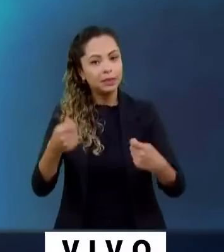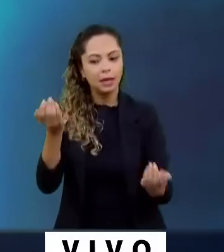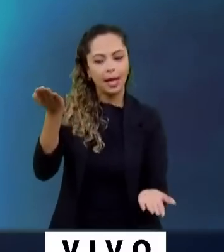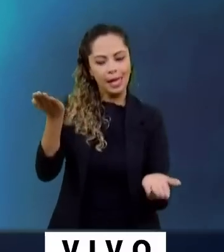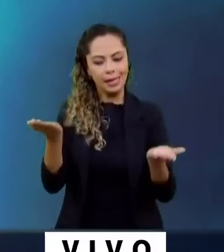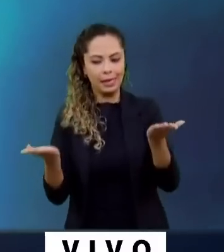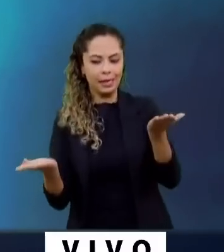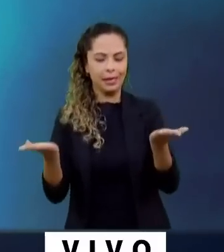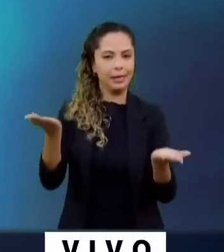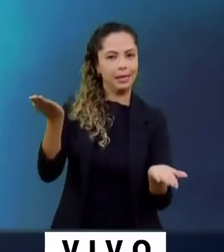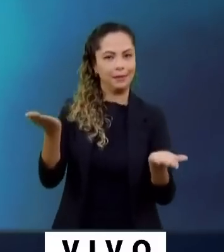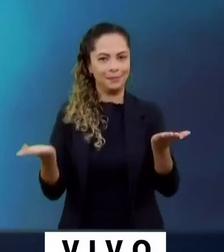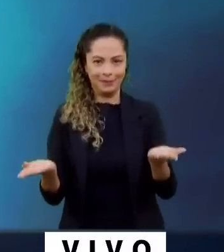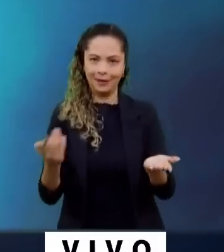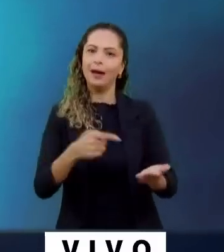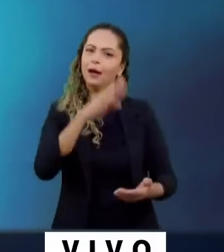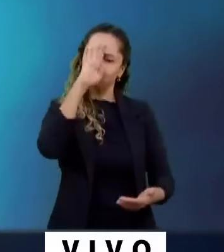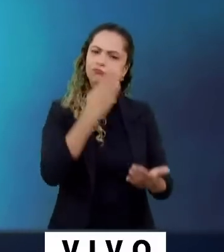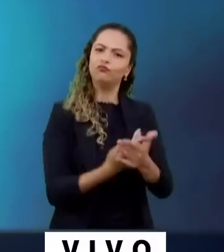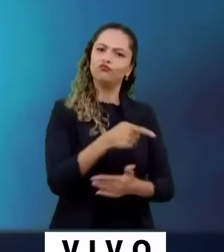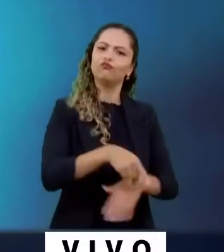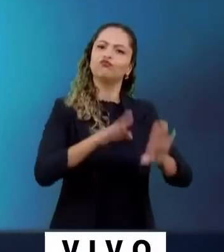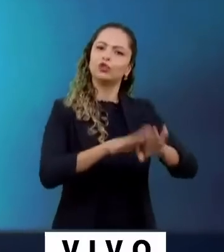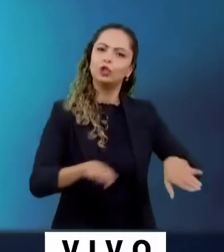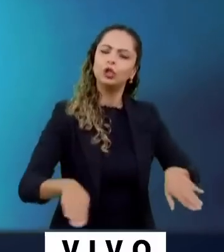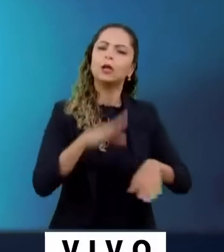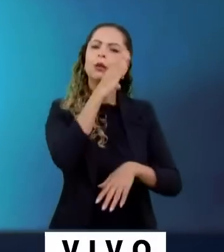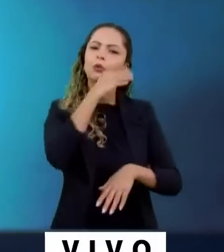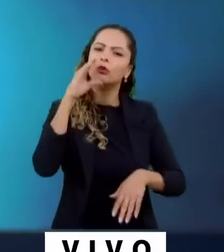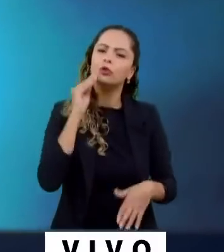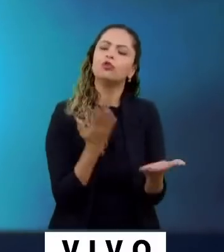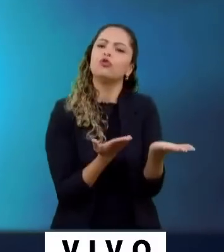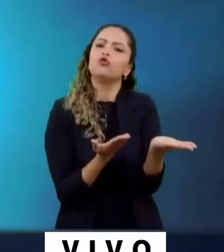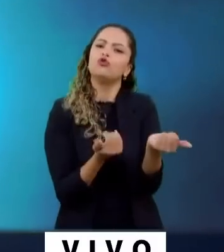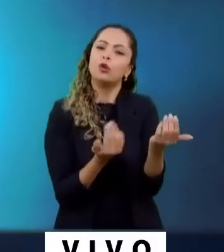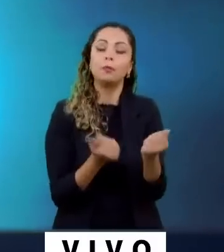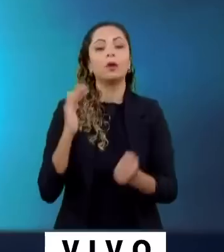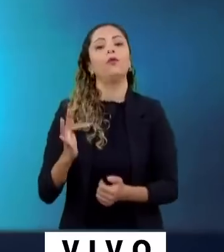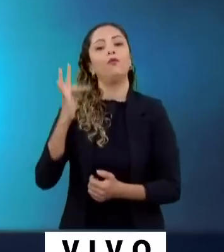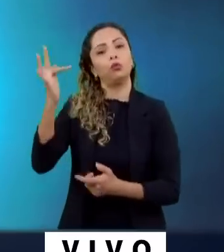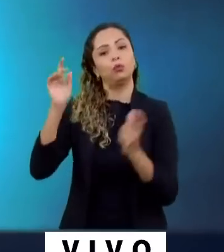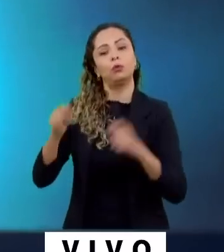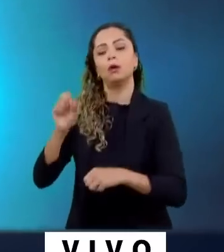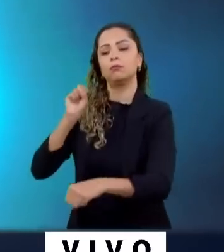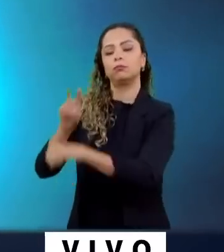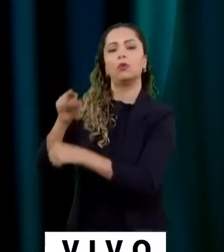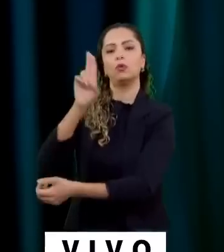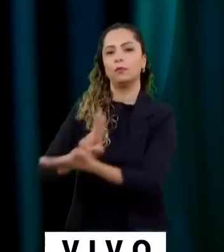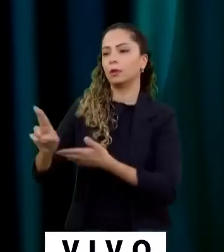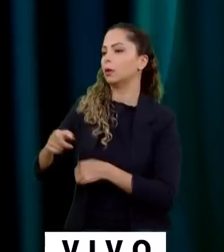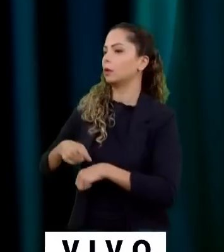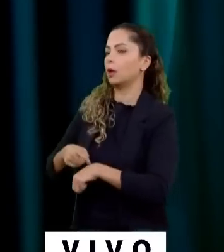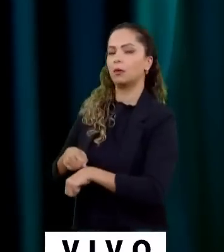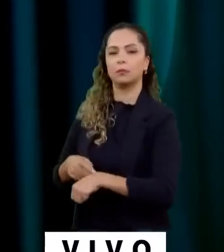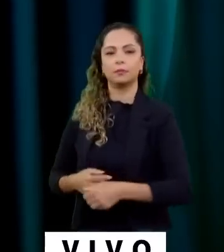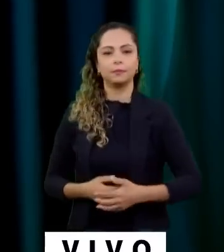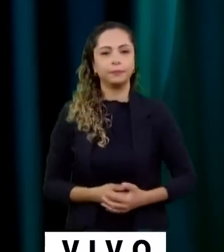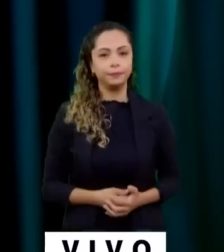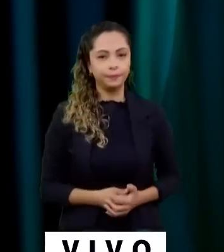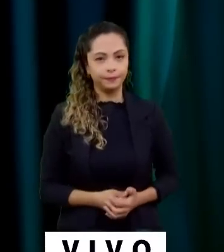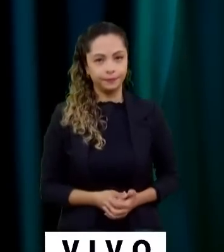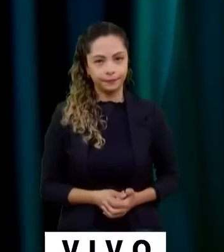na criança, no adolescente e no jovem. Para que no futuro, sim, na universidade ele viva com decência e...